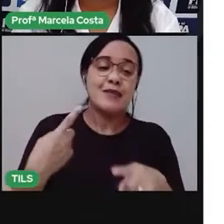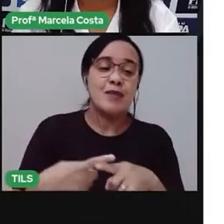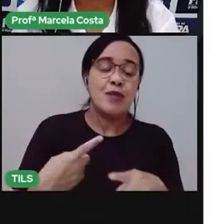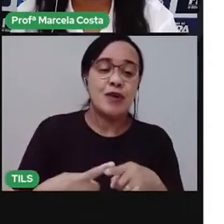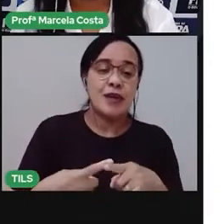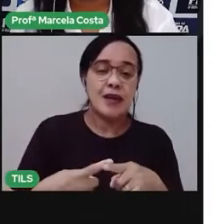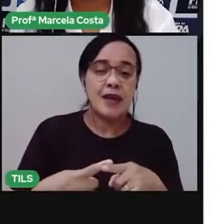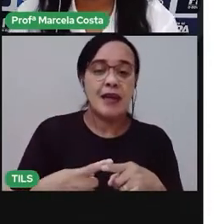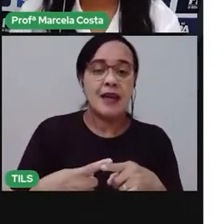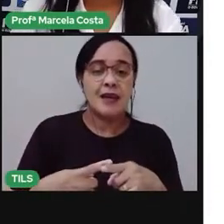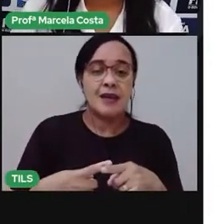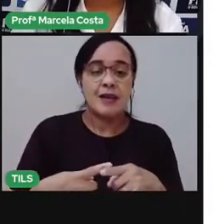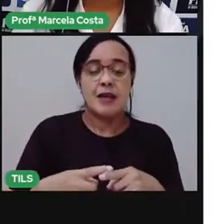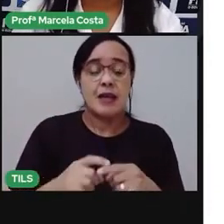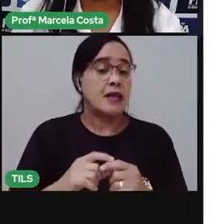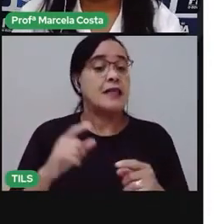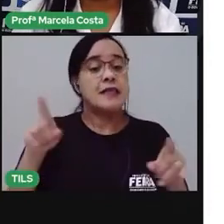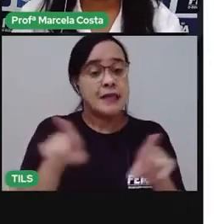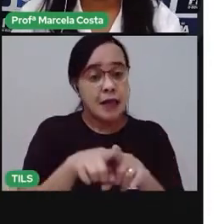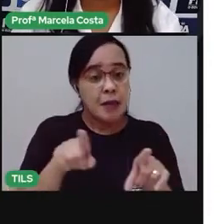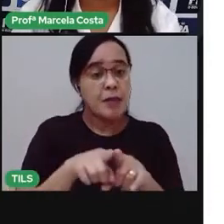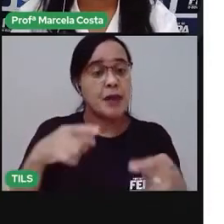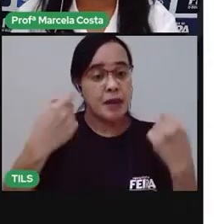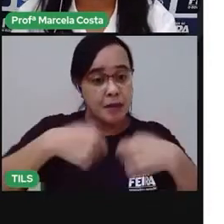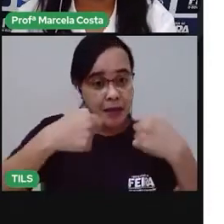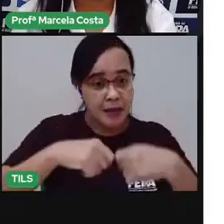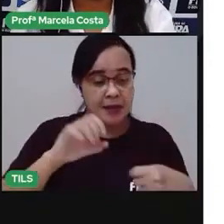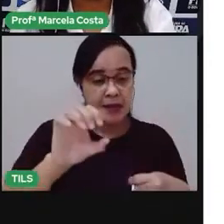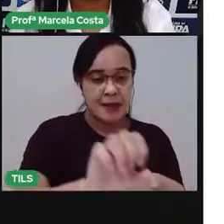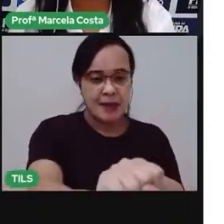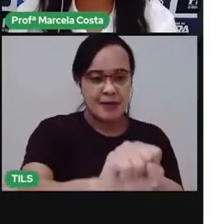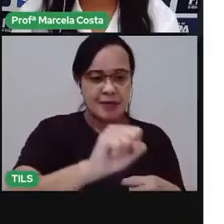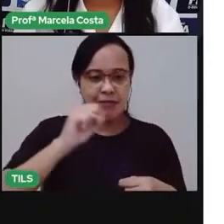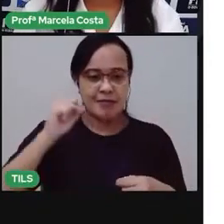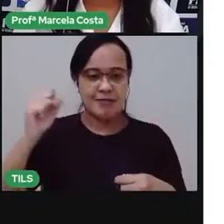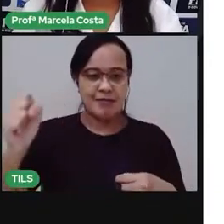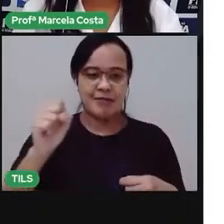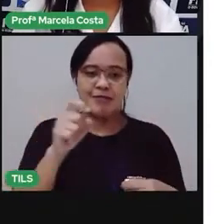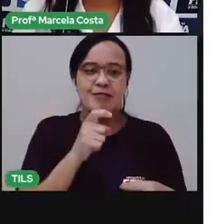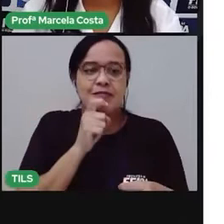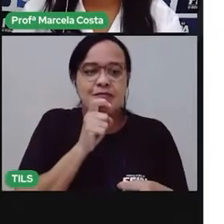uma geladeira, um armário pra guardar os alimentos.